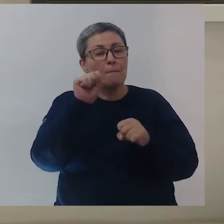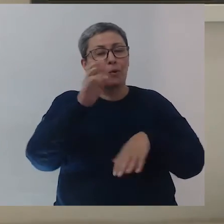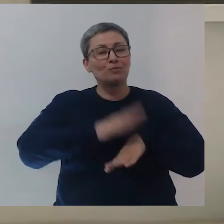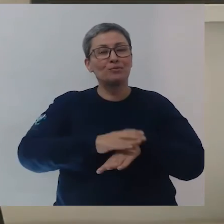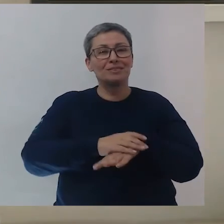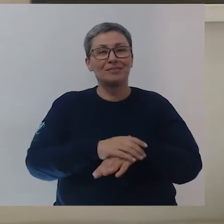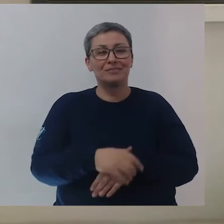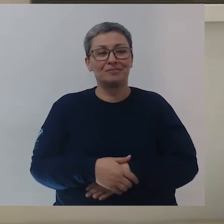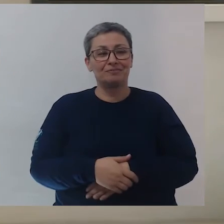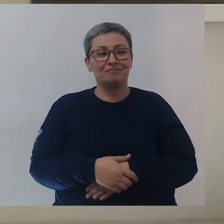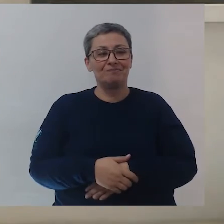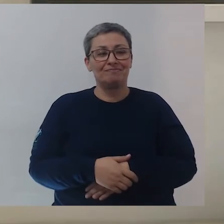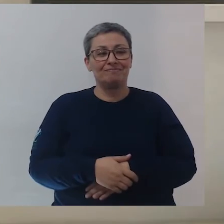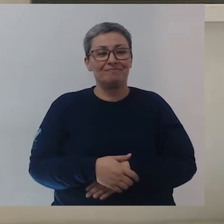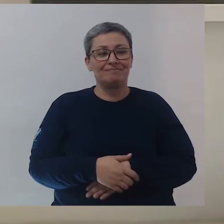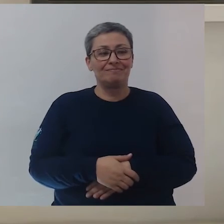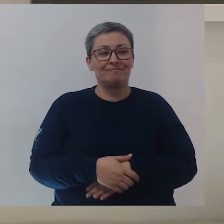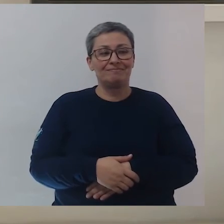realizar.